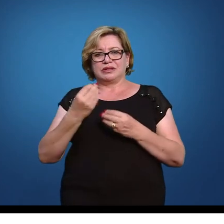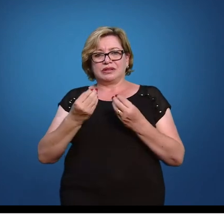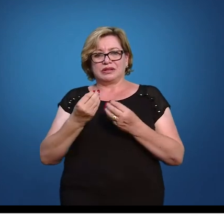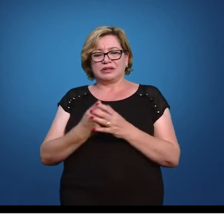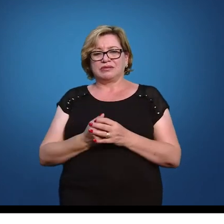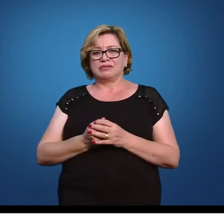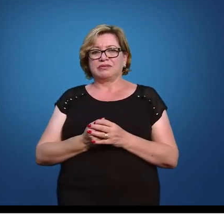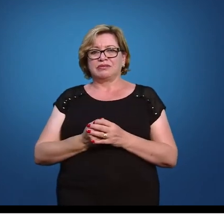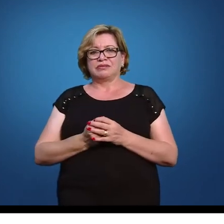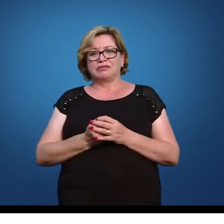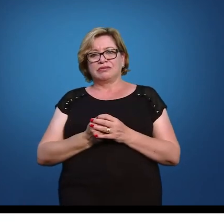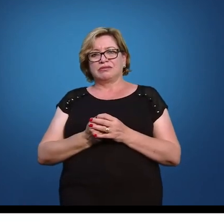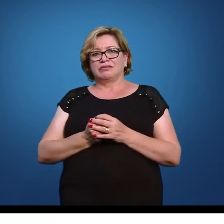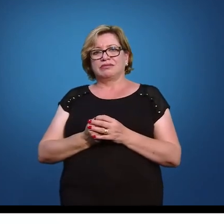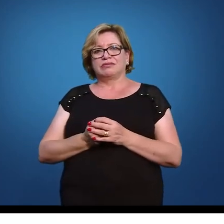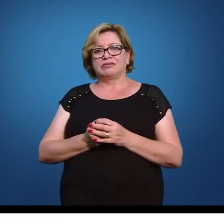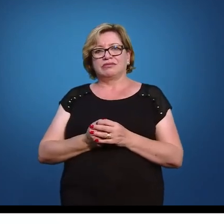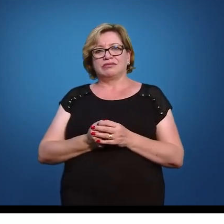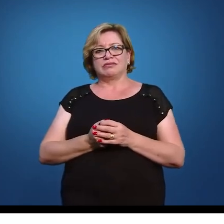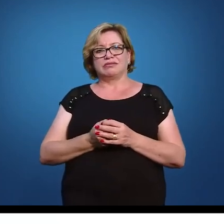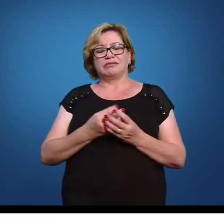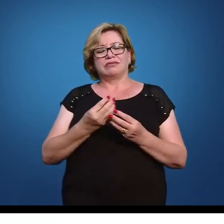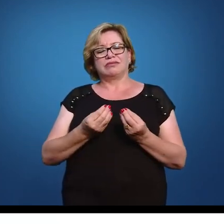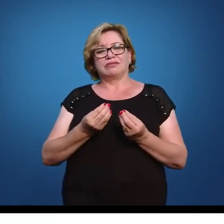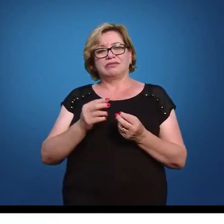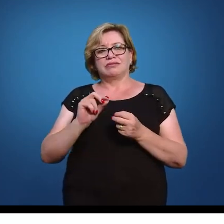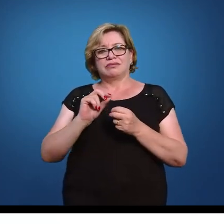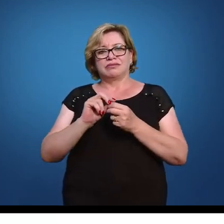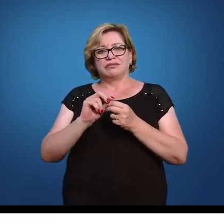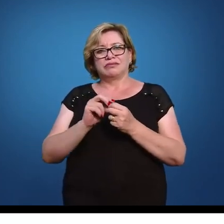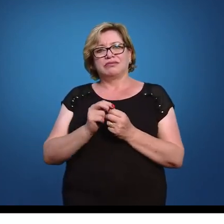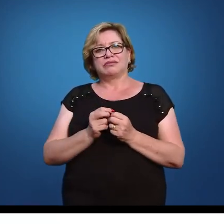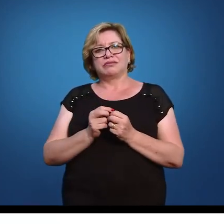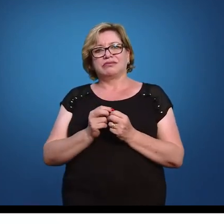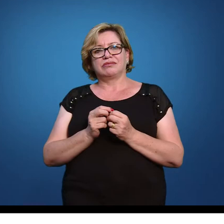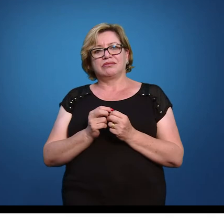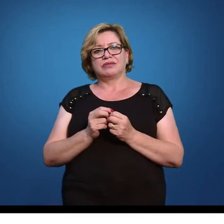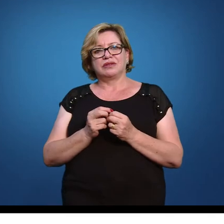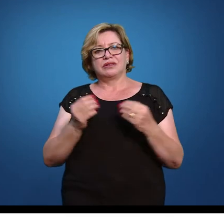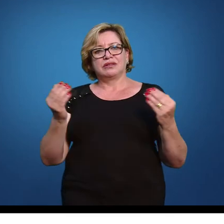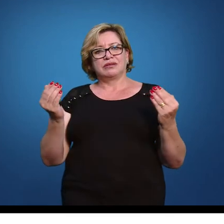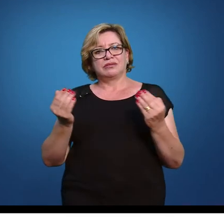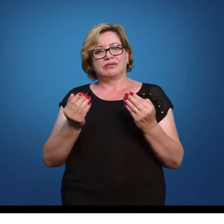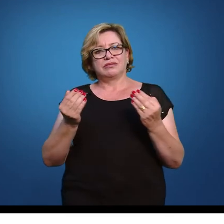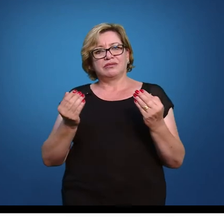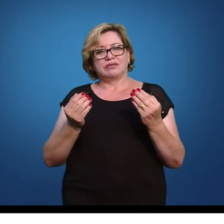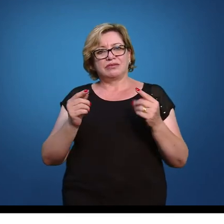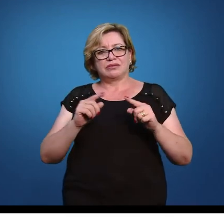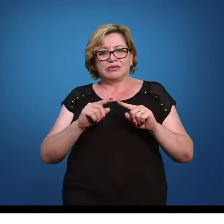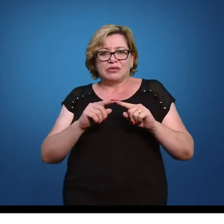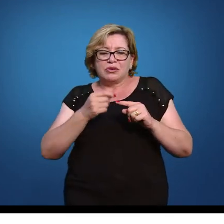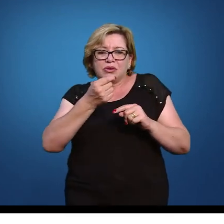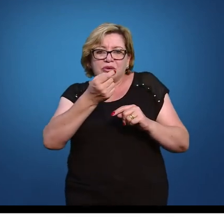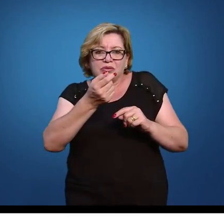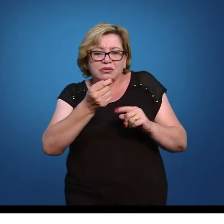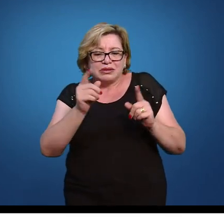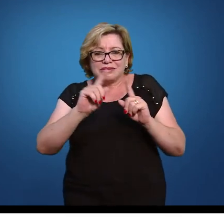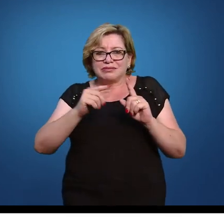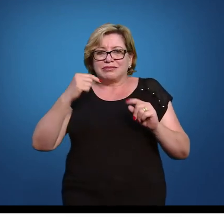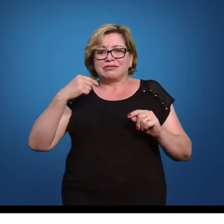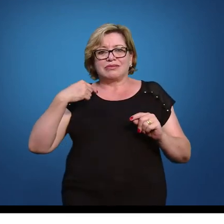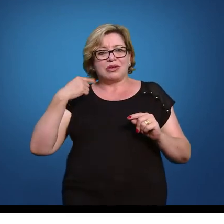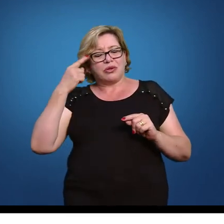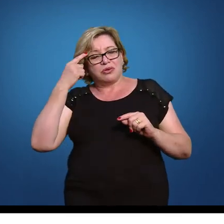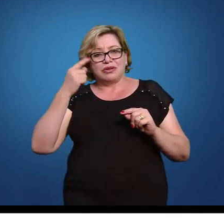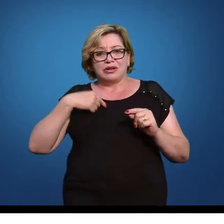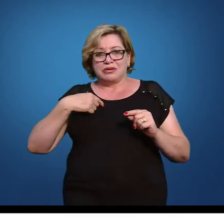você vai ter aqui 0,4719 então só mais uma vez para que não fique dúvida